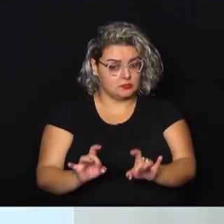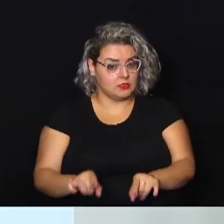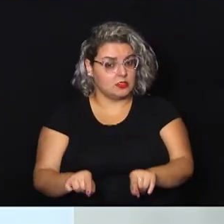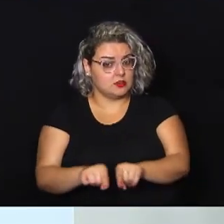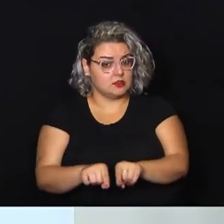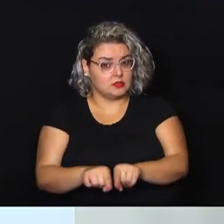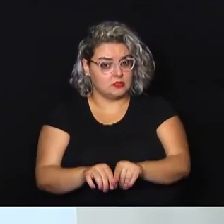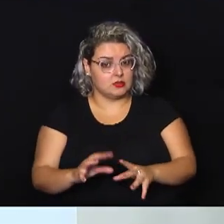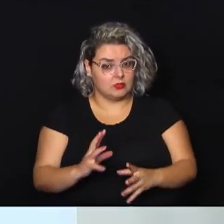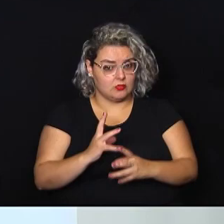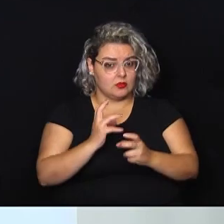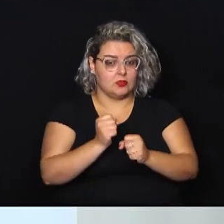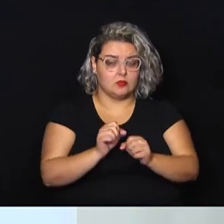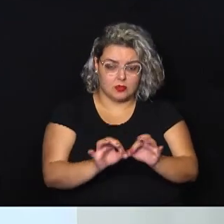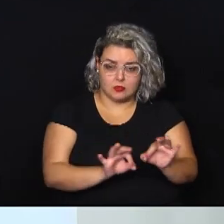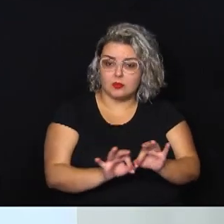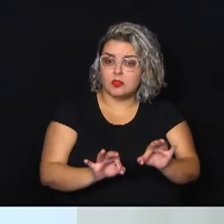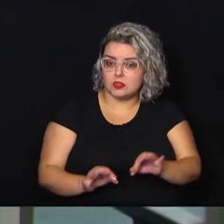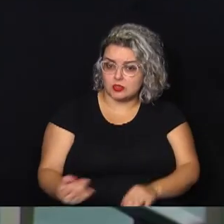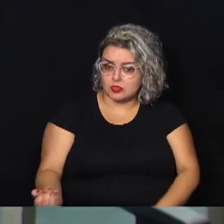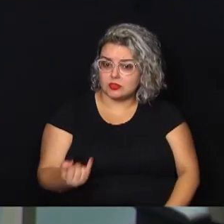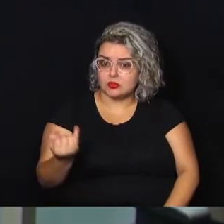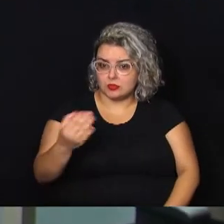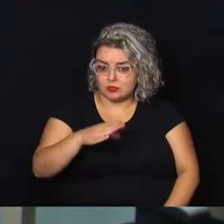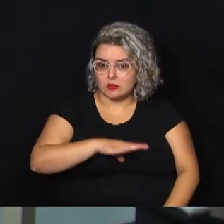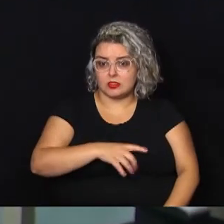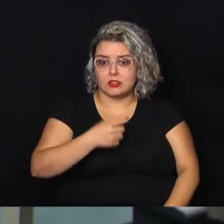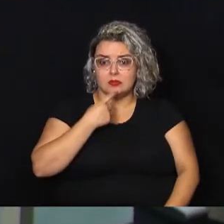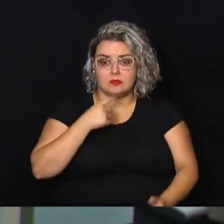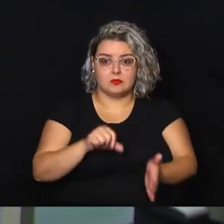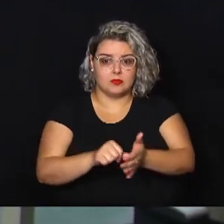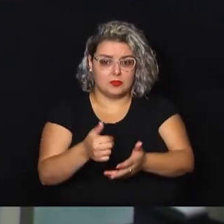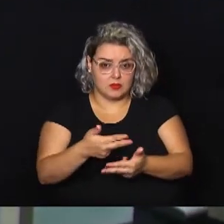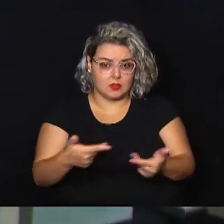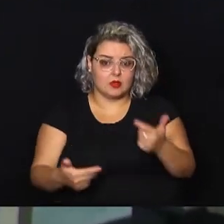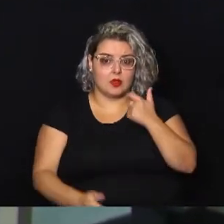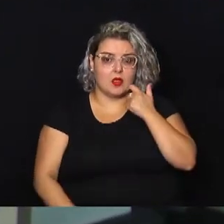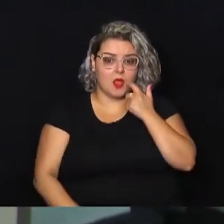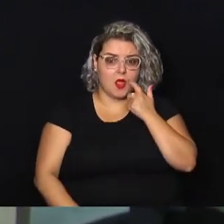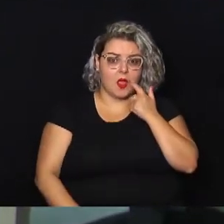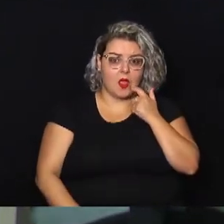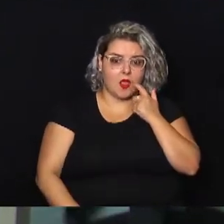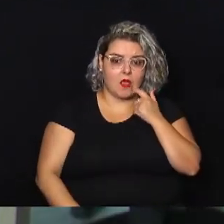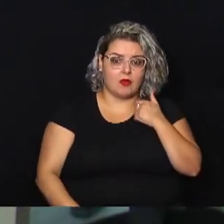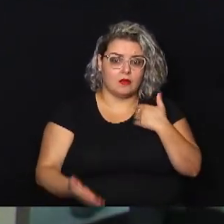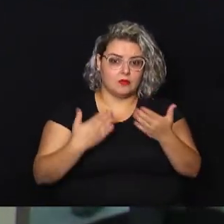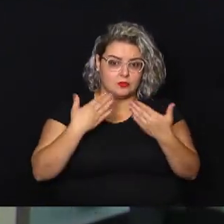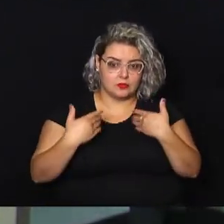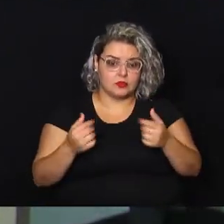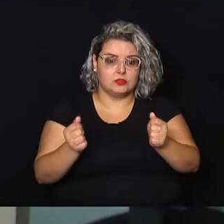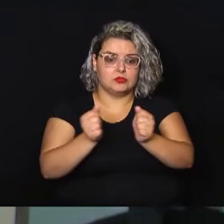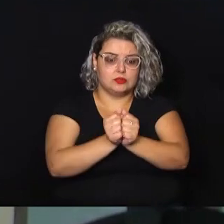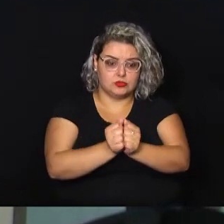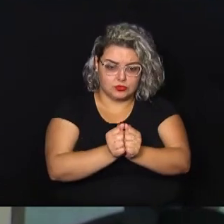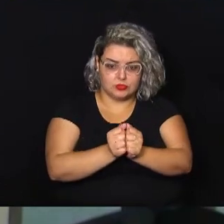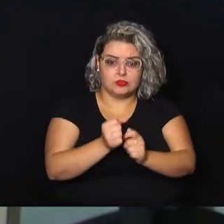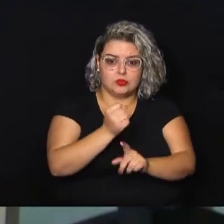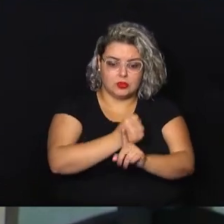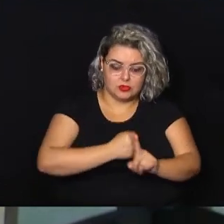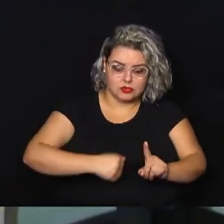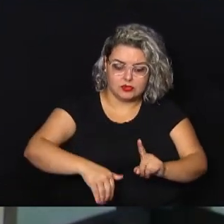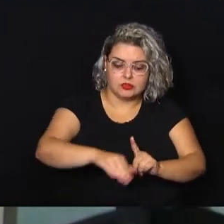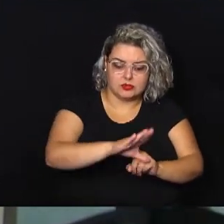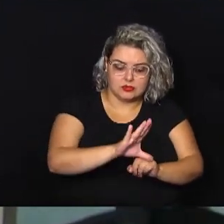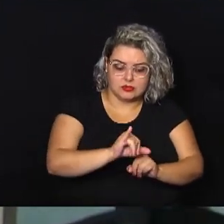fortalecem projetos importantes para a cidade. A primeira coisa foi que a gente conversou junto com a cidade civil para saber